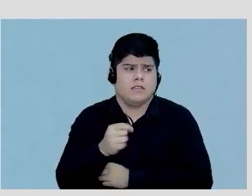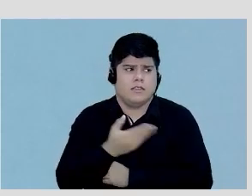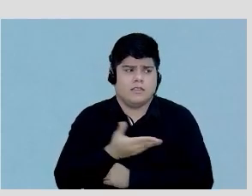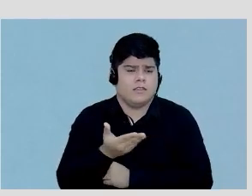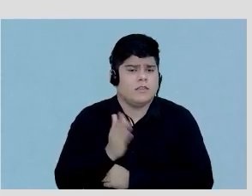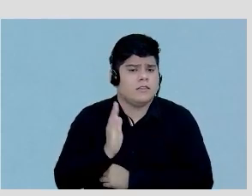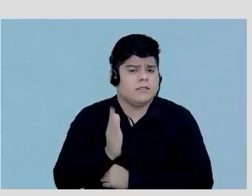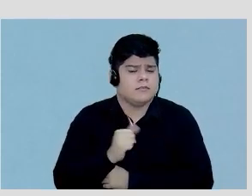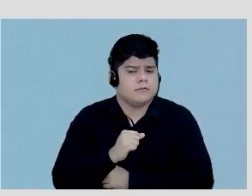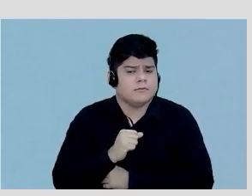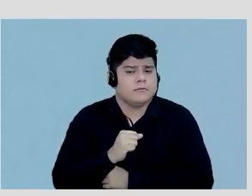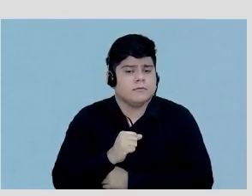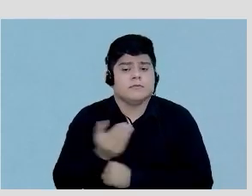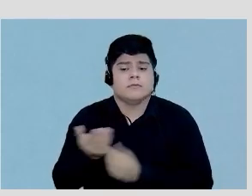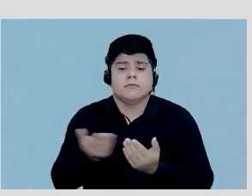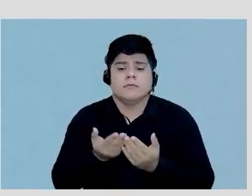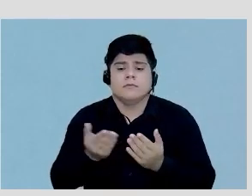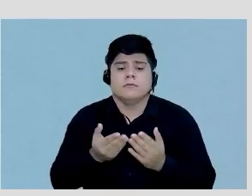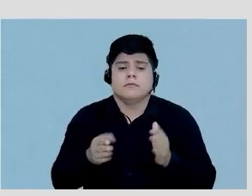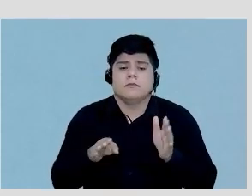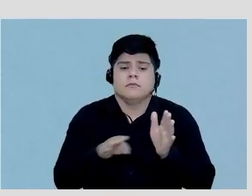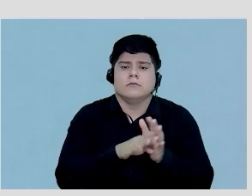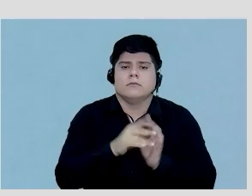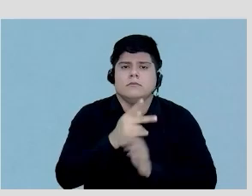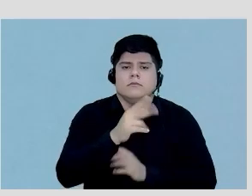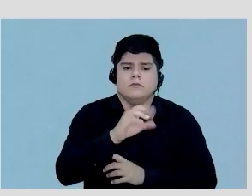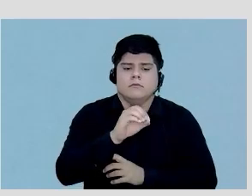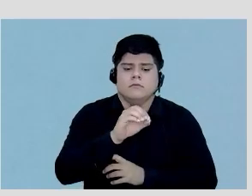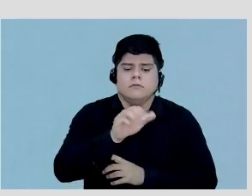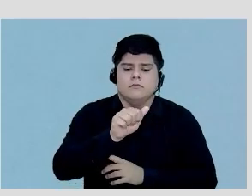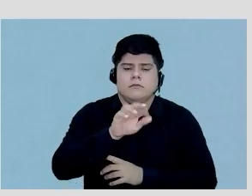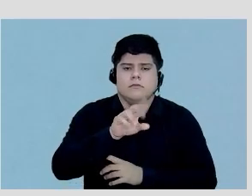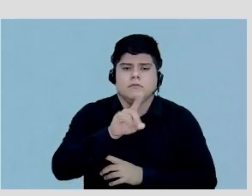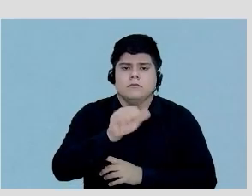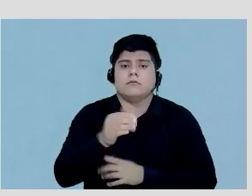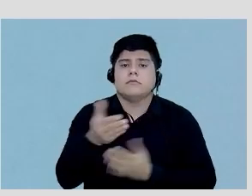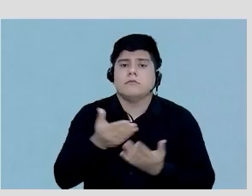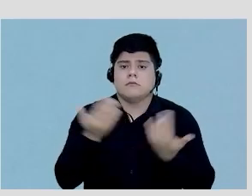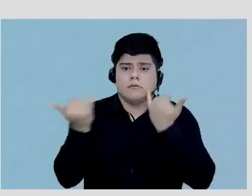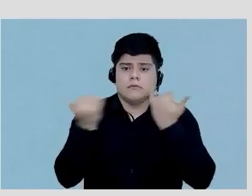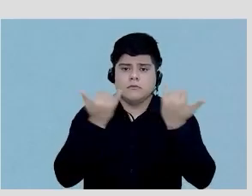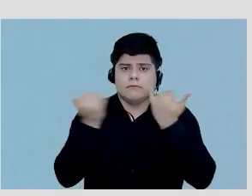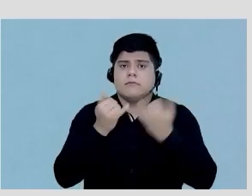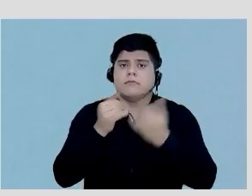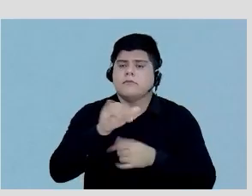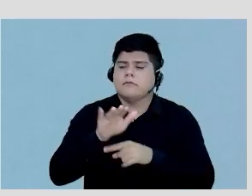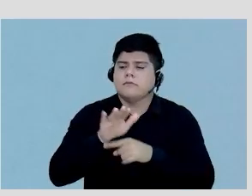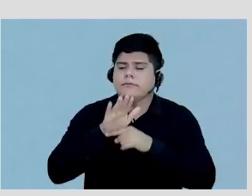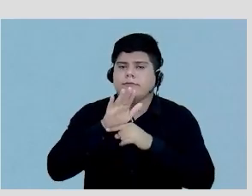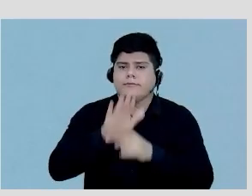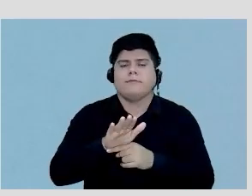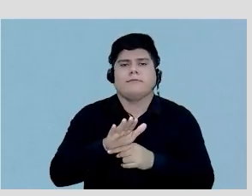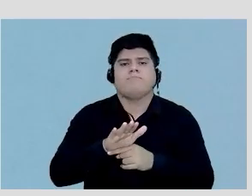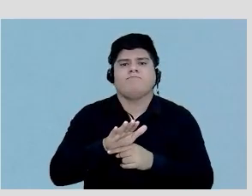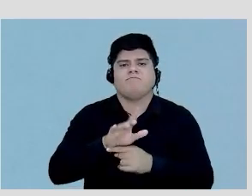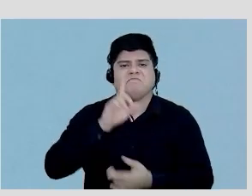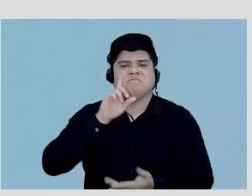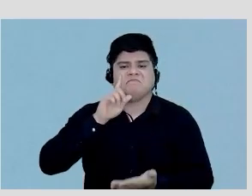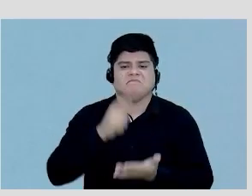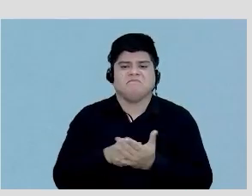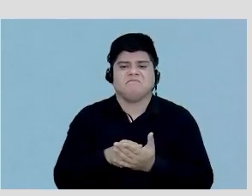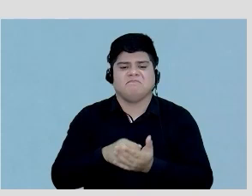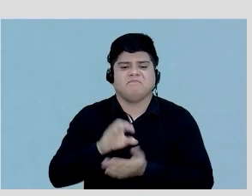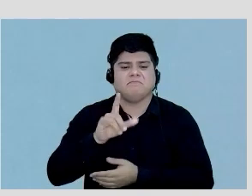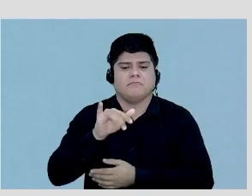e agora chega ao pró-cardíaco e obviamente traz uma informação que vai ajudar a tomada de decisão